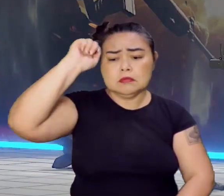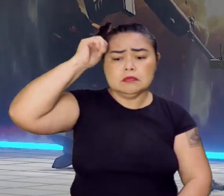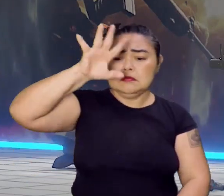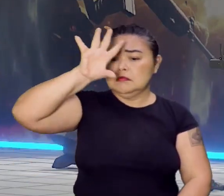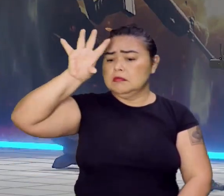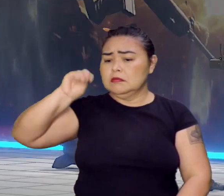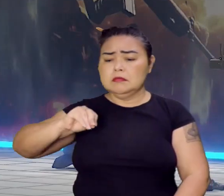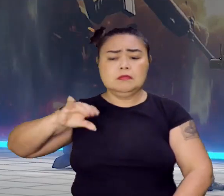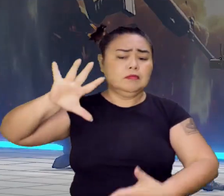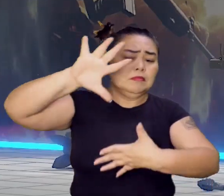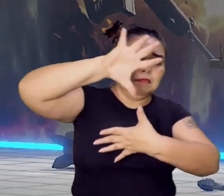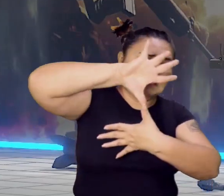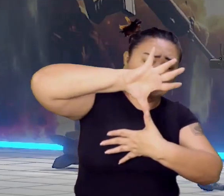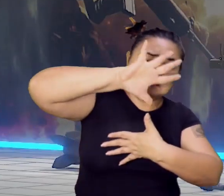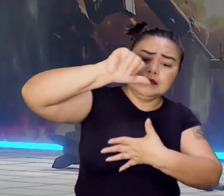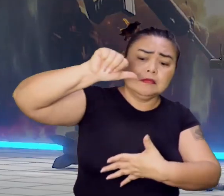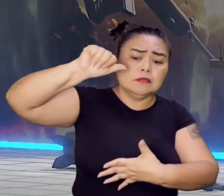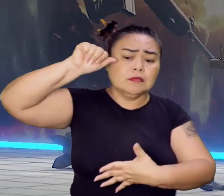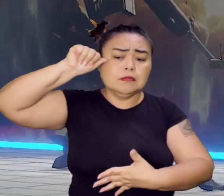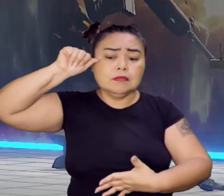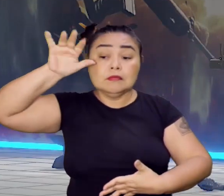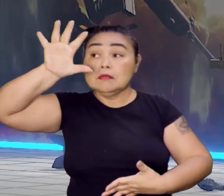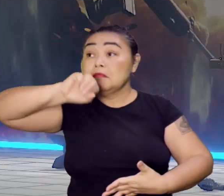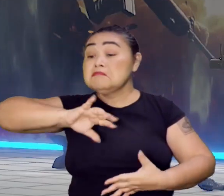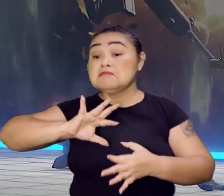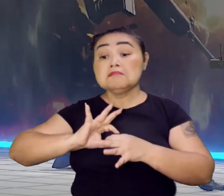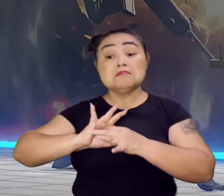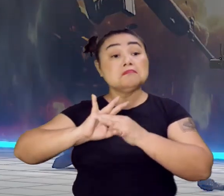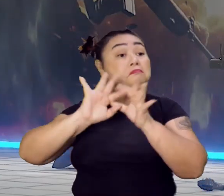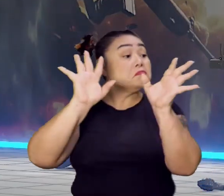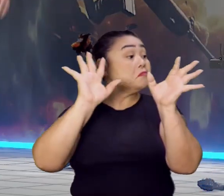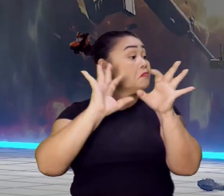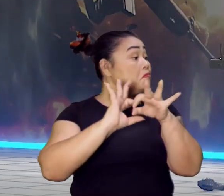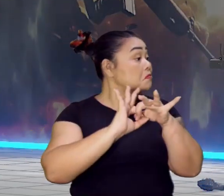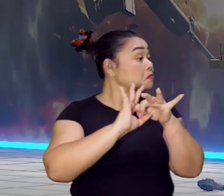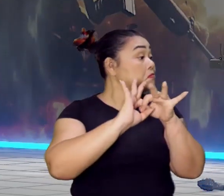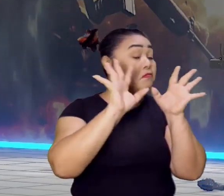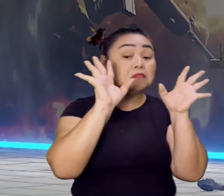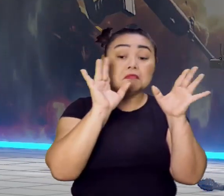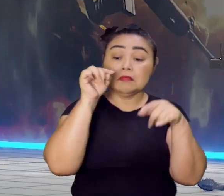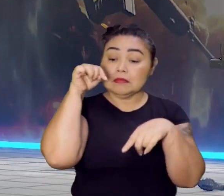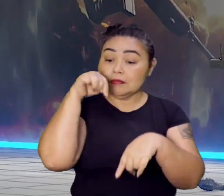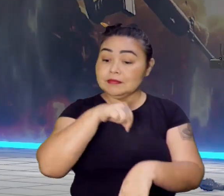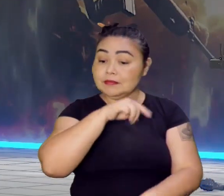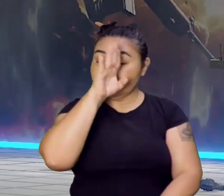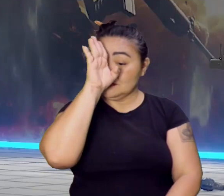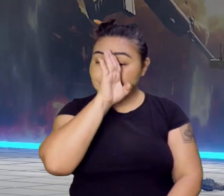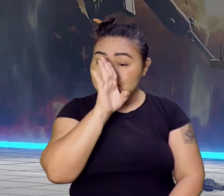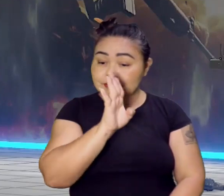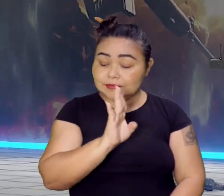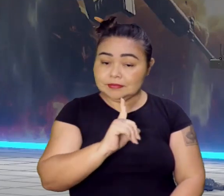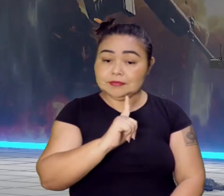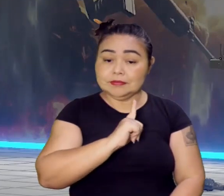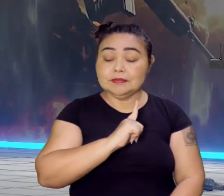América, da Ásia, livremente. E aqui no Brasil, que nós chamamos o Tratado de Tordesilha, significa